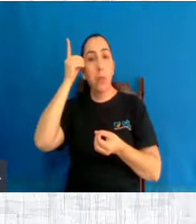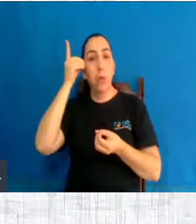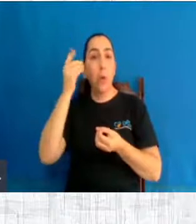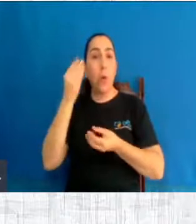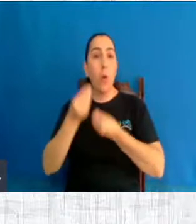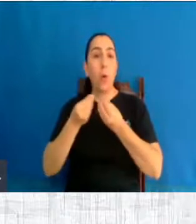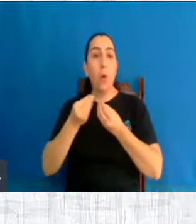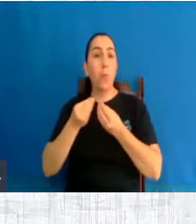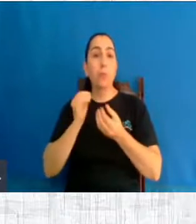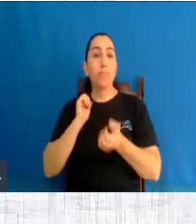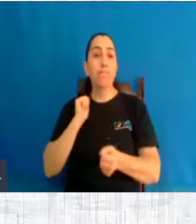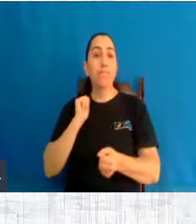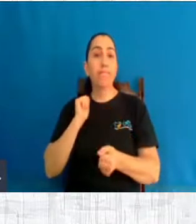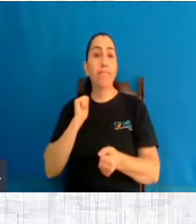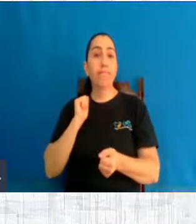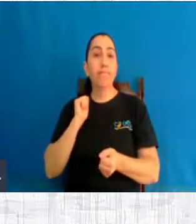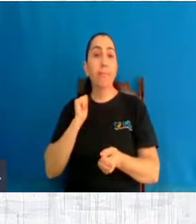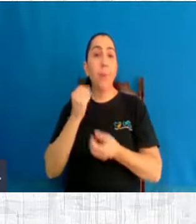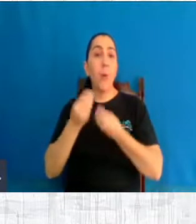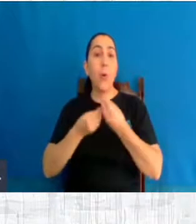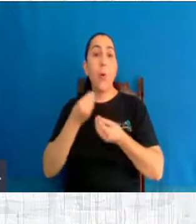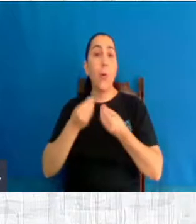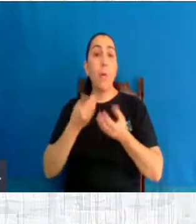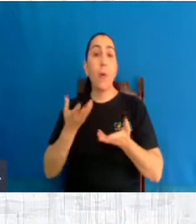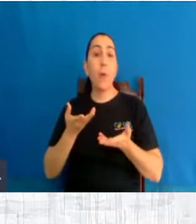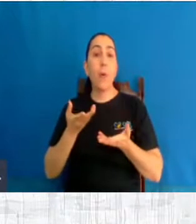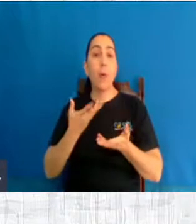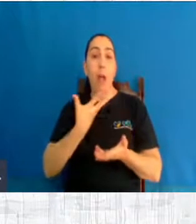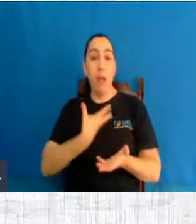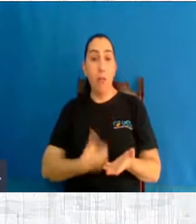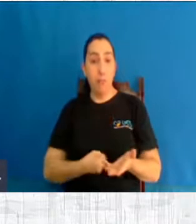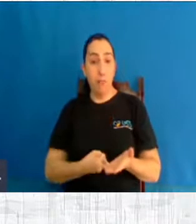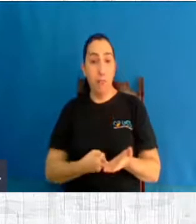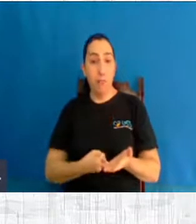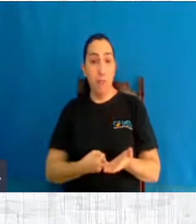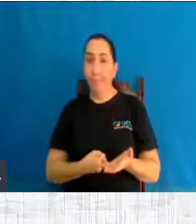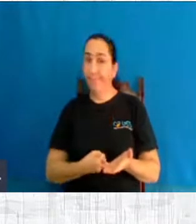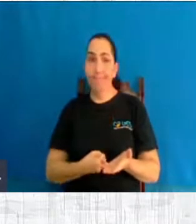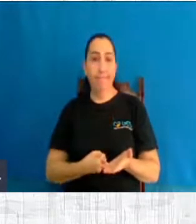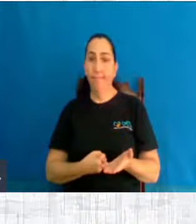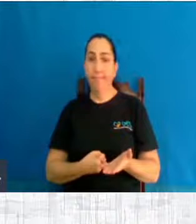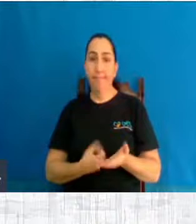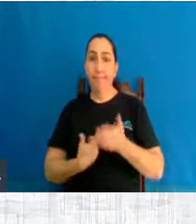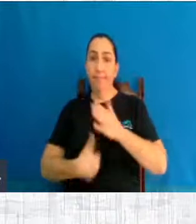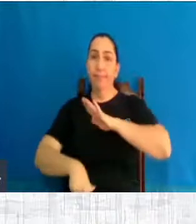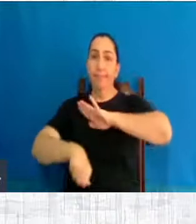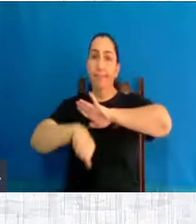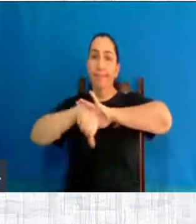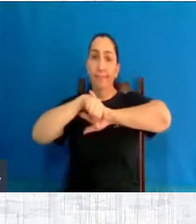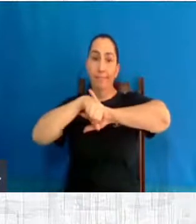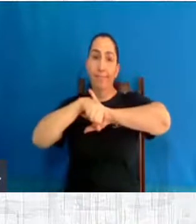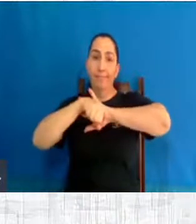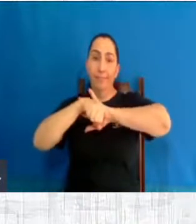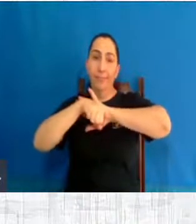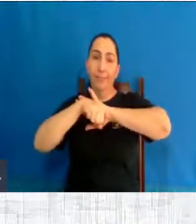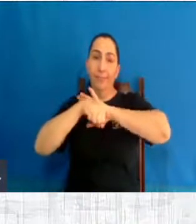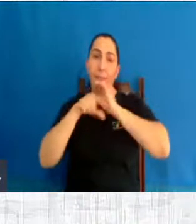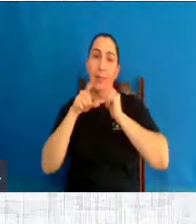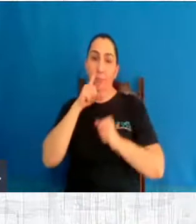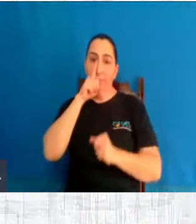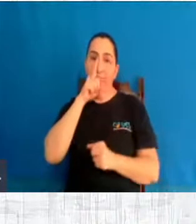Abortando todos. Isso é acabar? Não, não é acabar, não é? É atentar gravemente contra os direitos humanos e contra a saúde das mulheres.